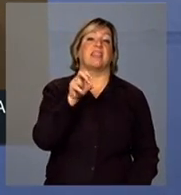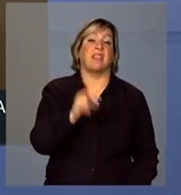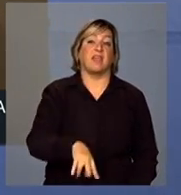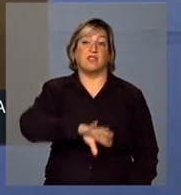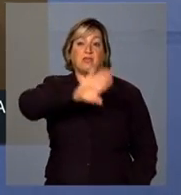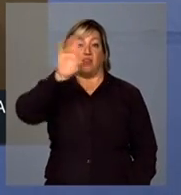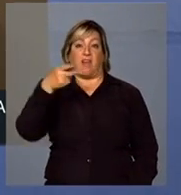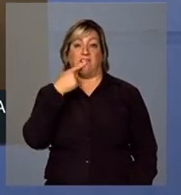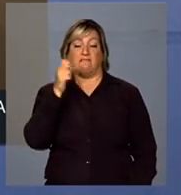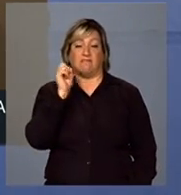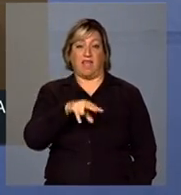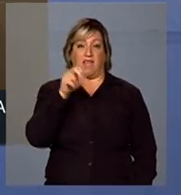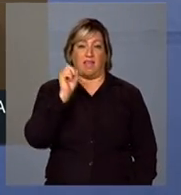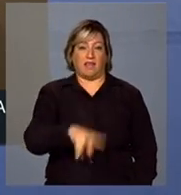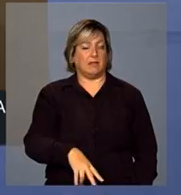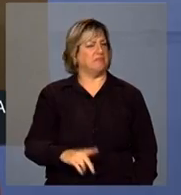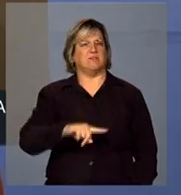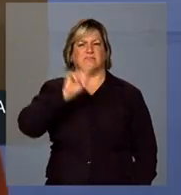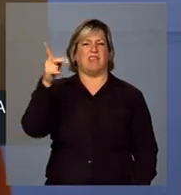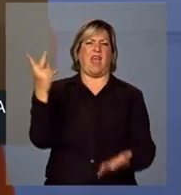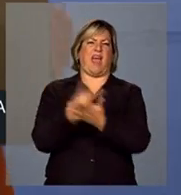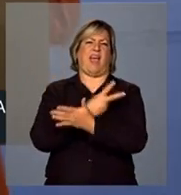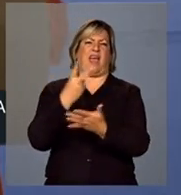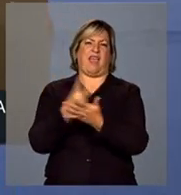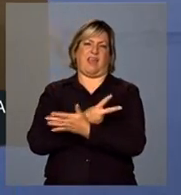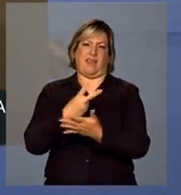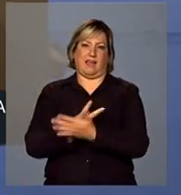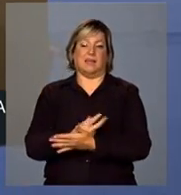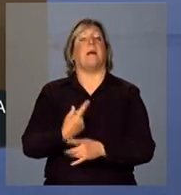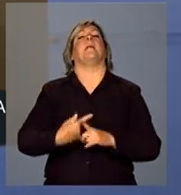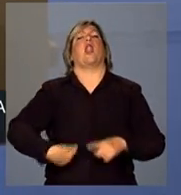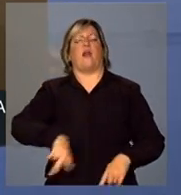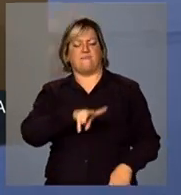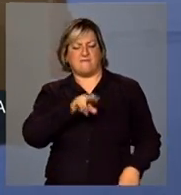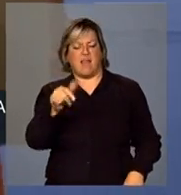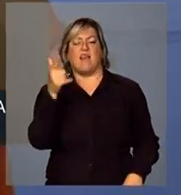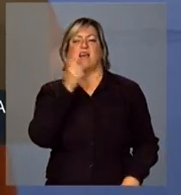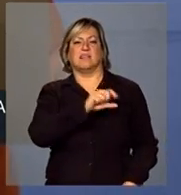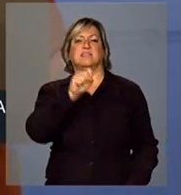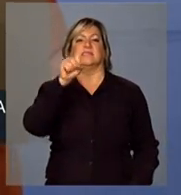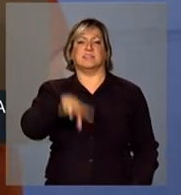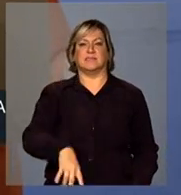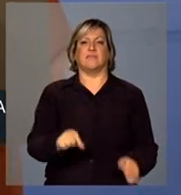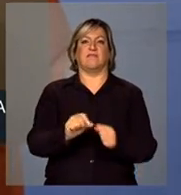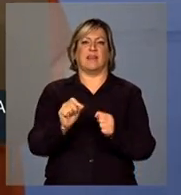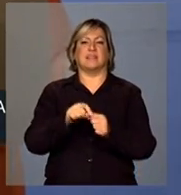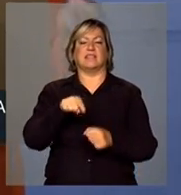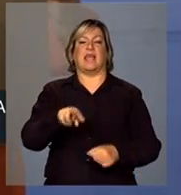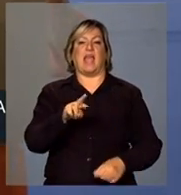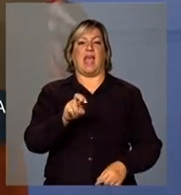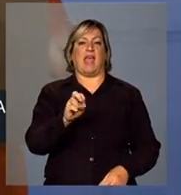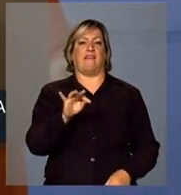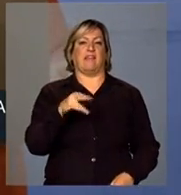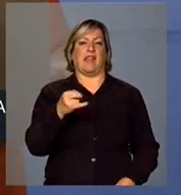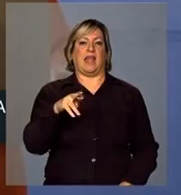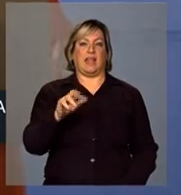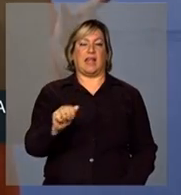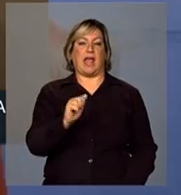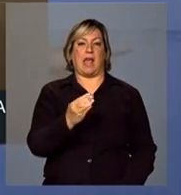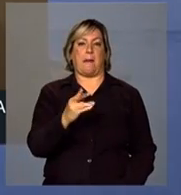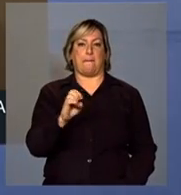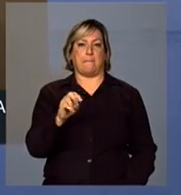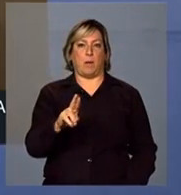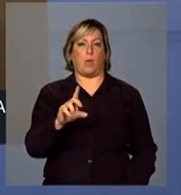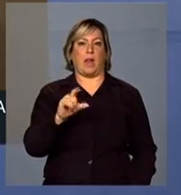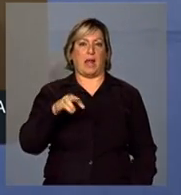mau agouro que estão erradas, porque nós vamos fazer a refinaria Abreu e Lima. E logo, logo, ela